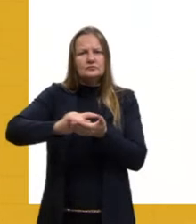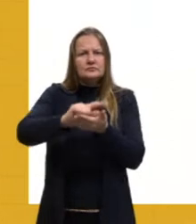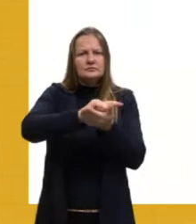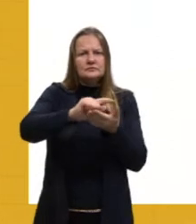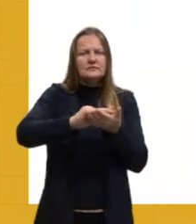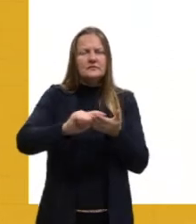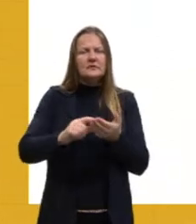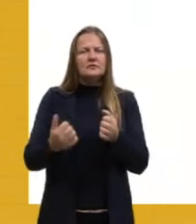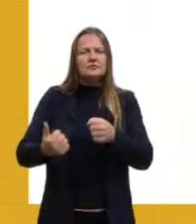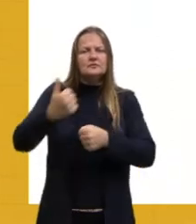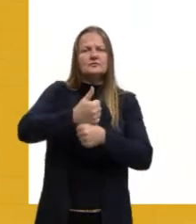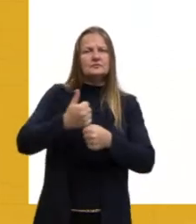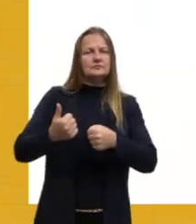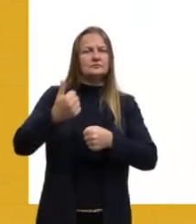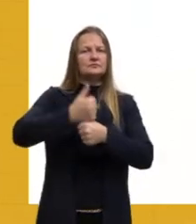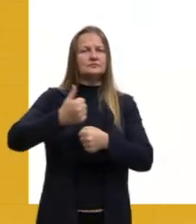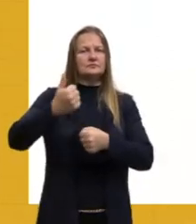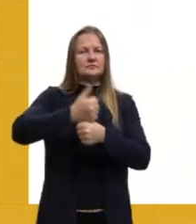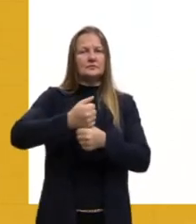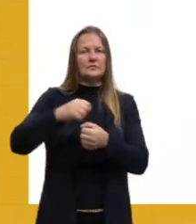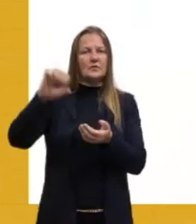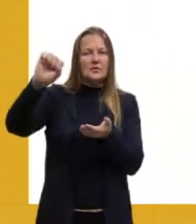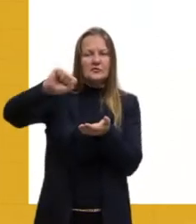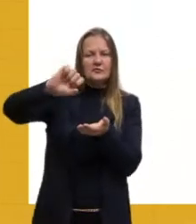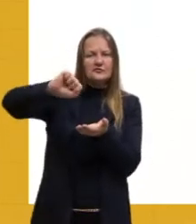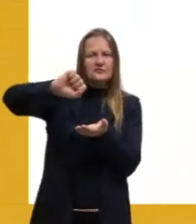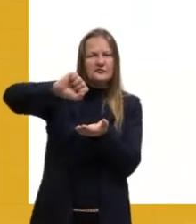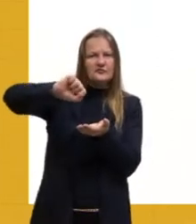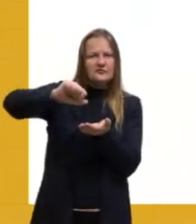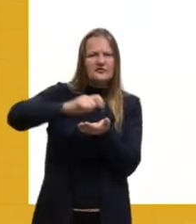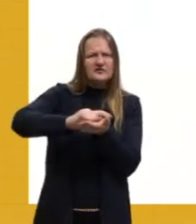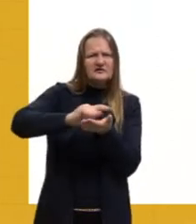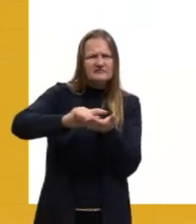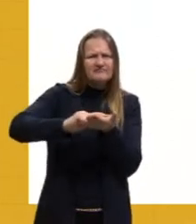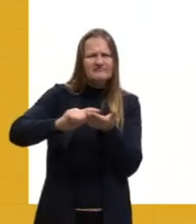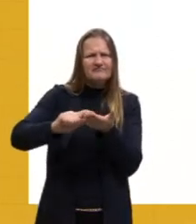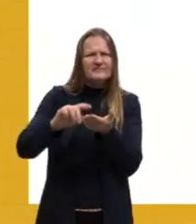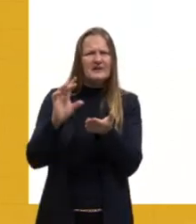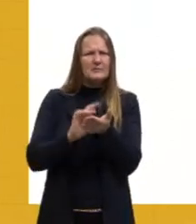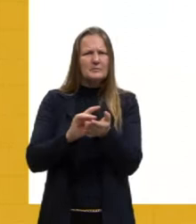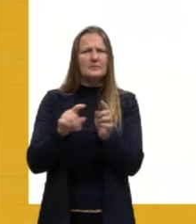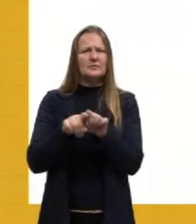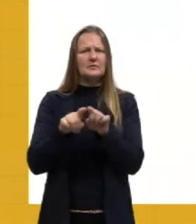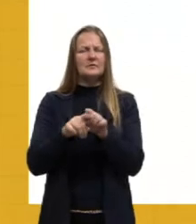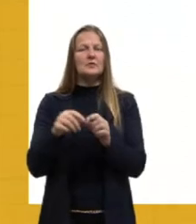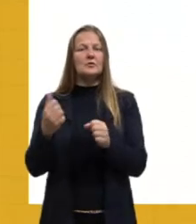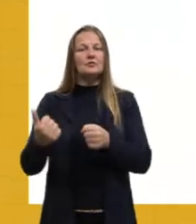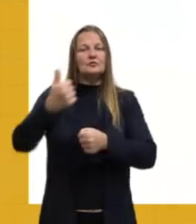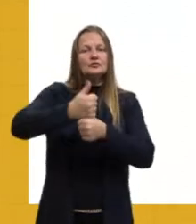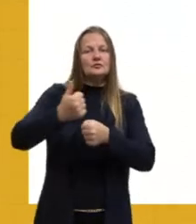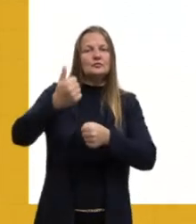e substituição do surfactante sintético, por